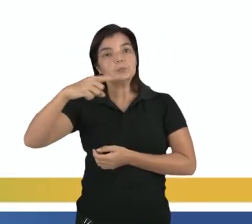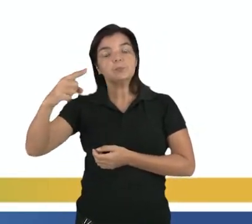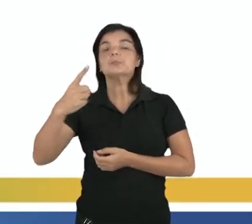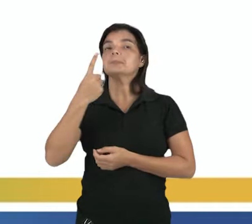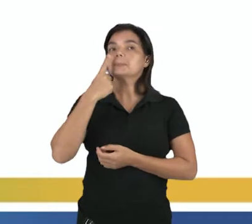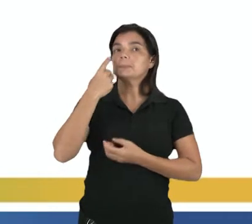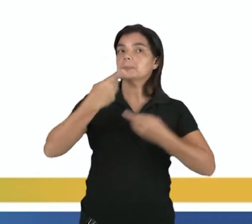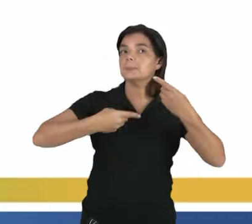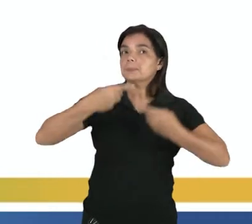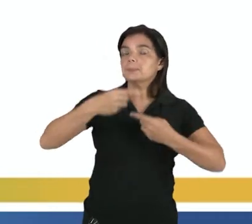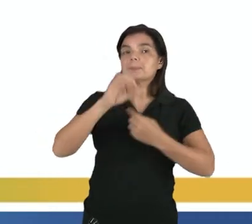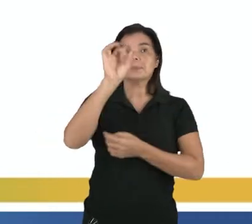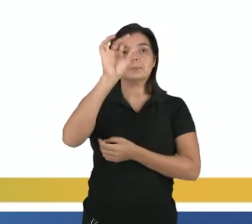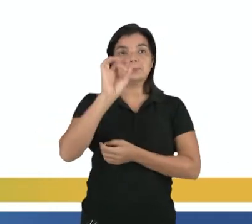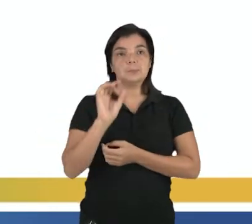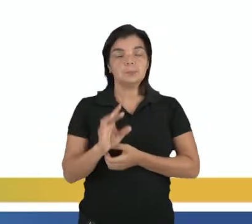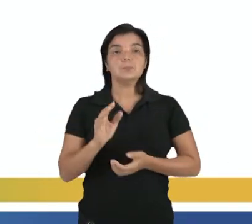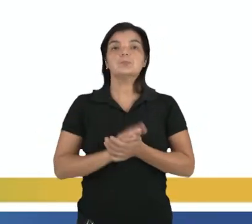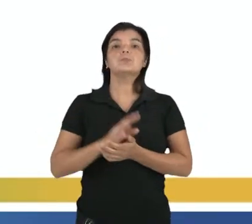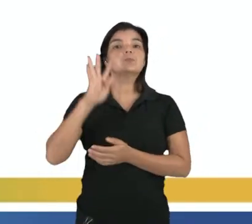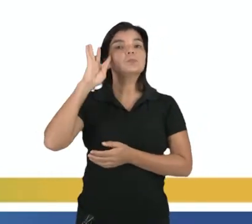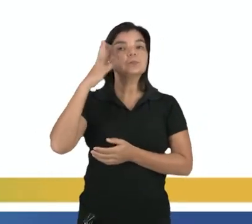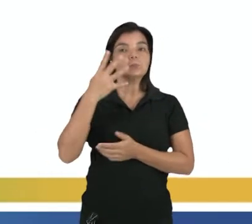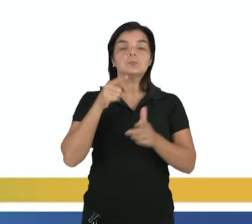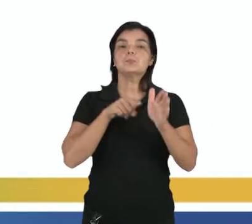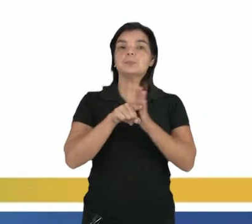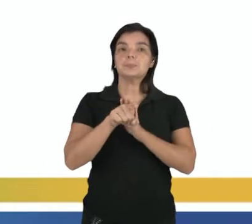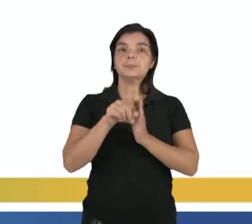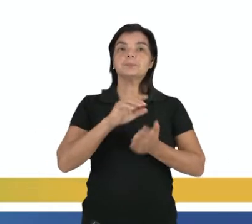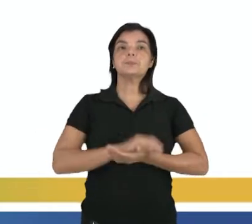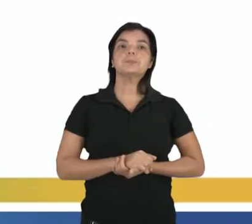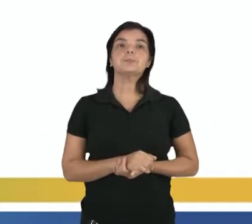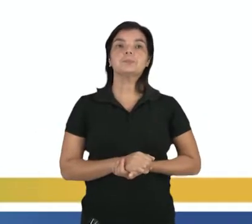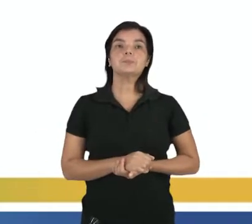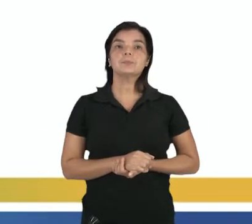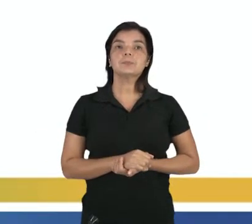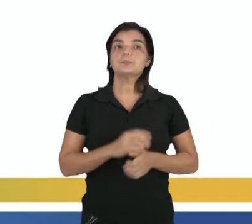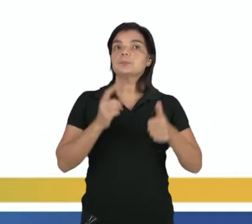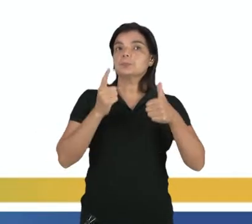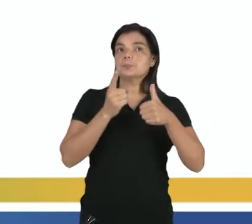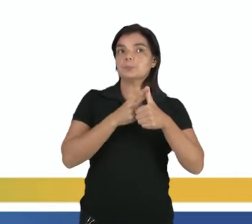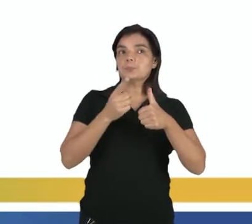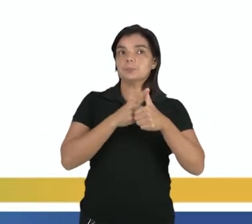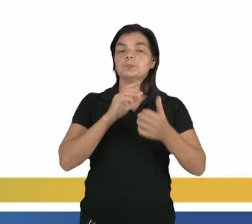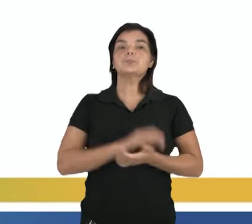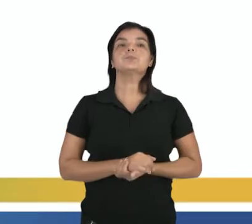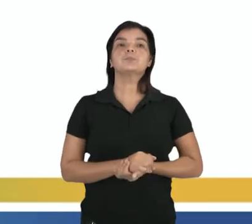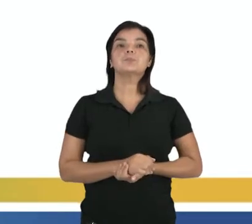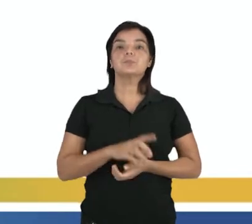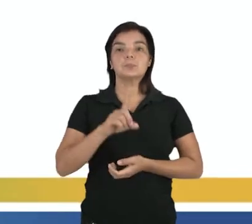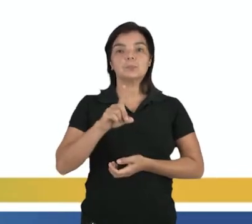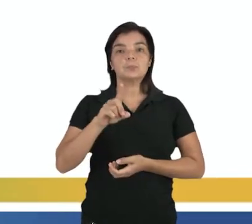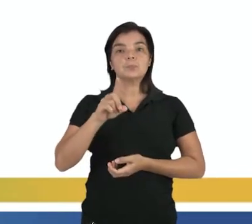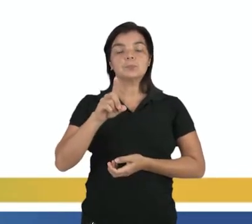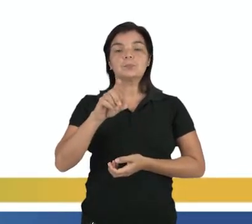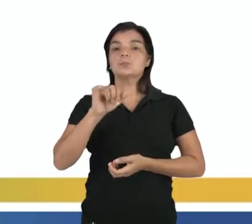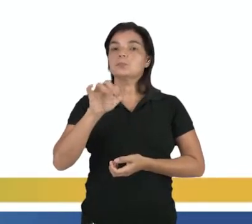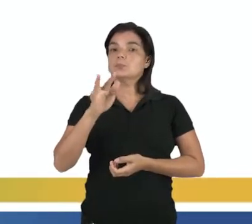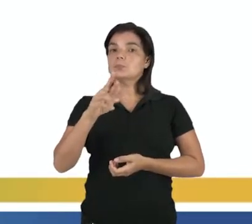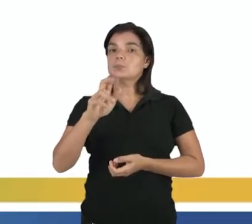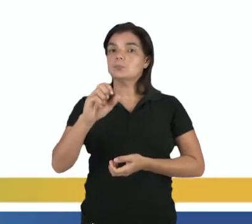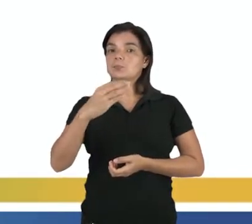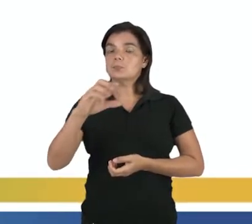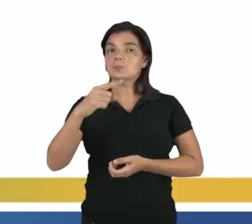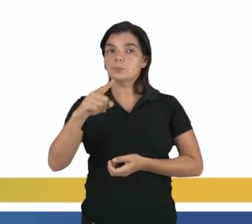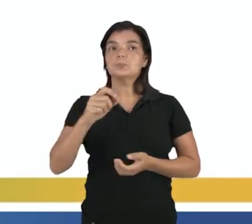Então, a gente vai discutir cada um deles, tá, e resolver a nossa questão. A difração, né, como a gente viu, Ela, é,